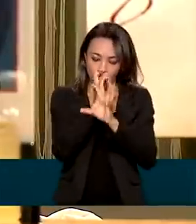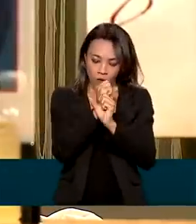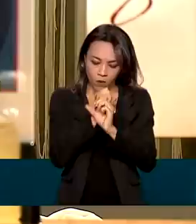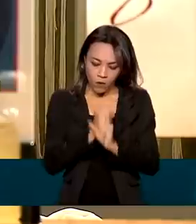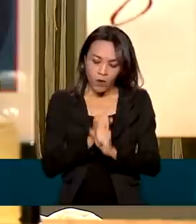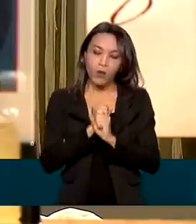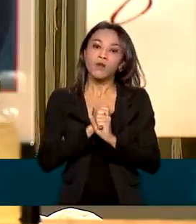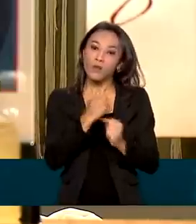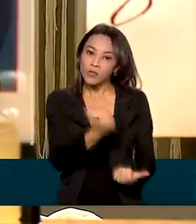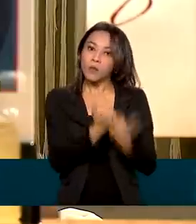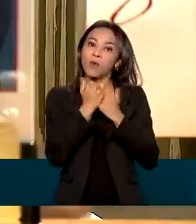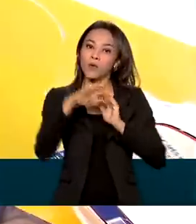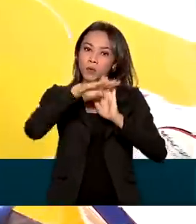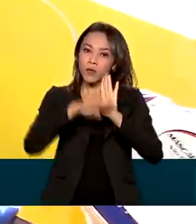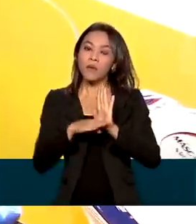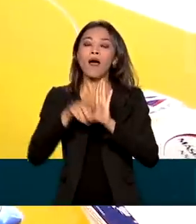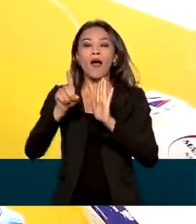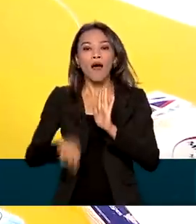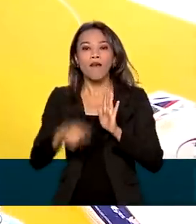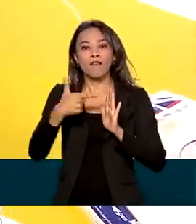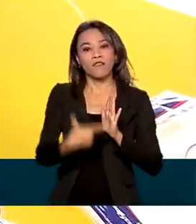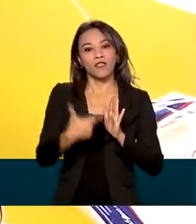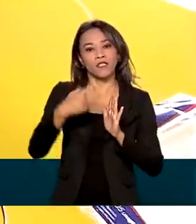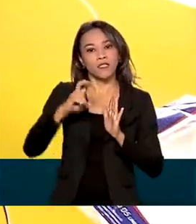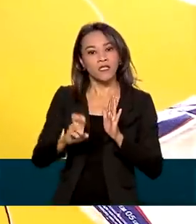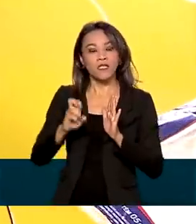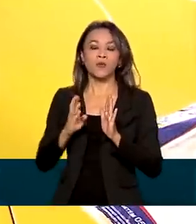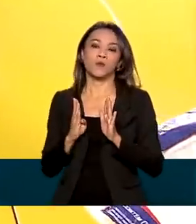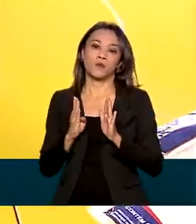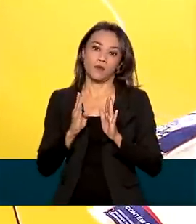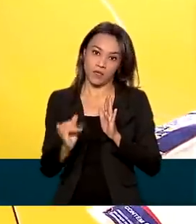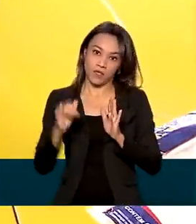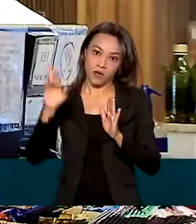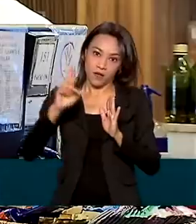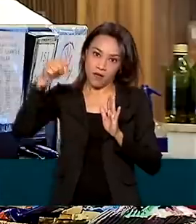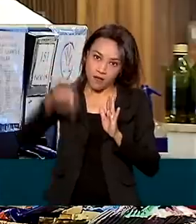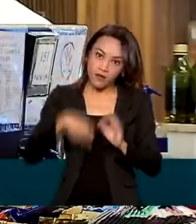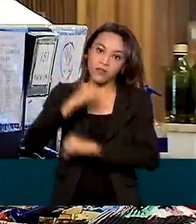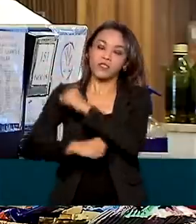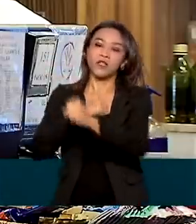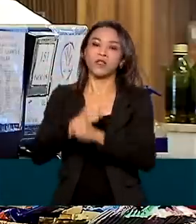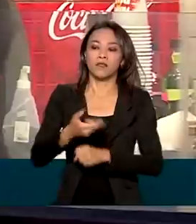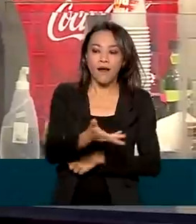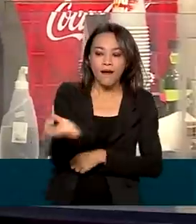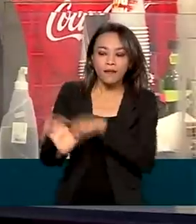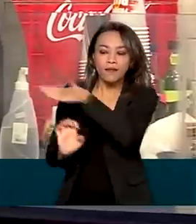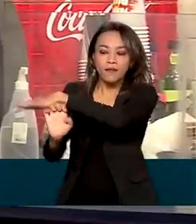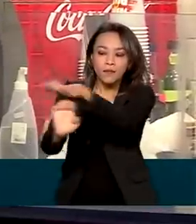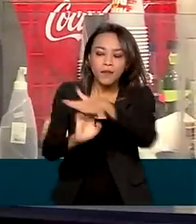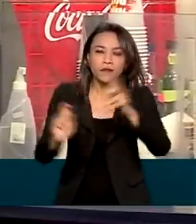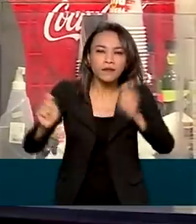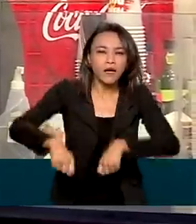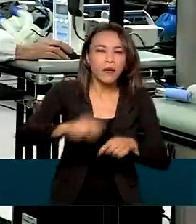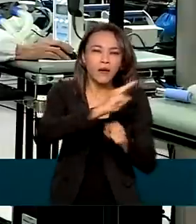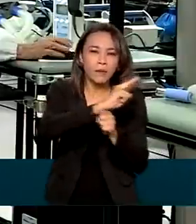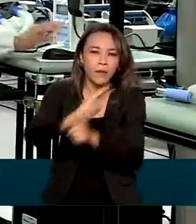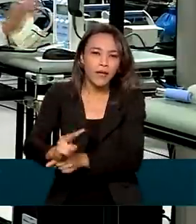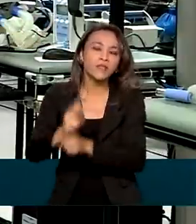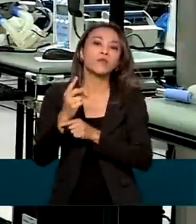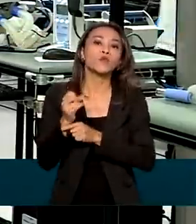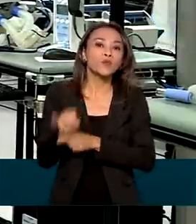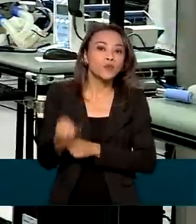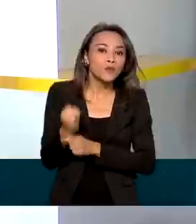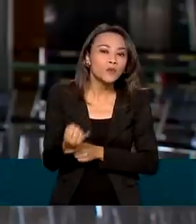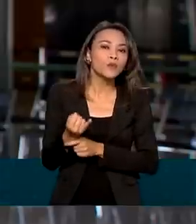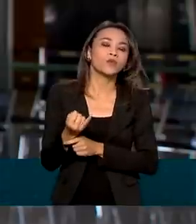do Pronamp possam chegar a 25 bilhões de reais neste ano. As micro e pequenas empresas poderão tomar empréstimos com taxas de